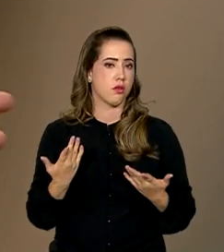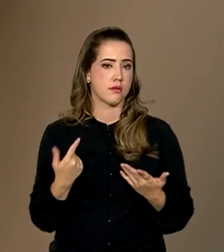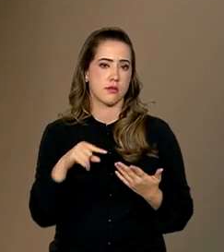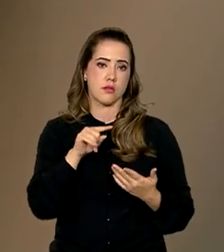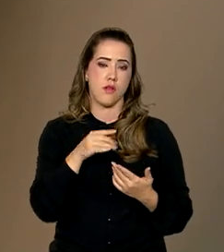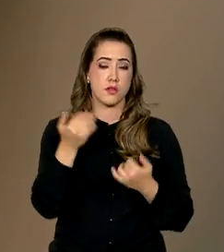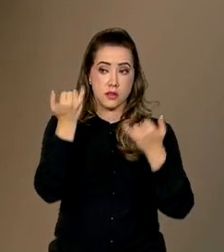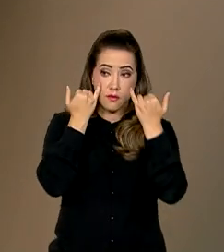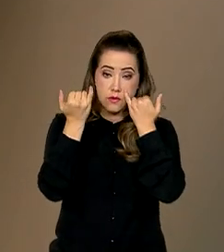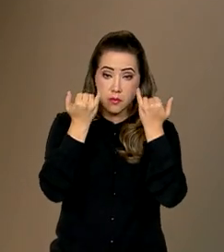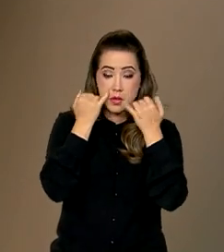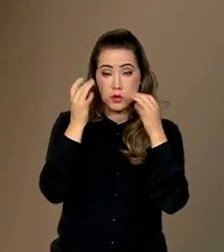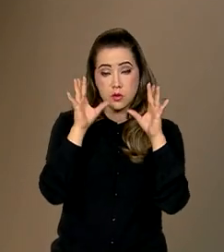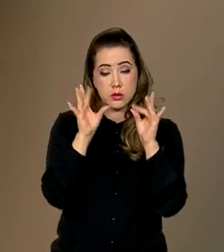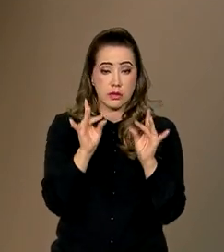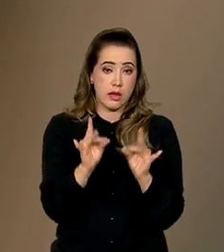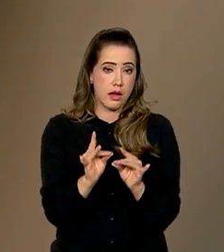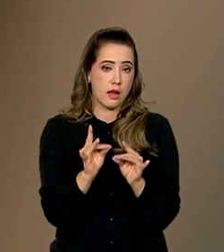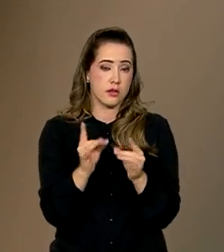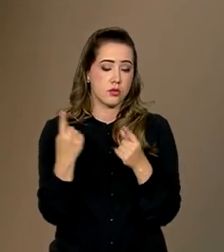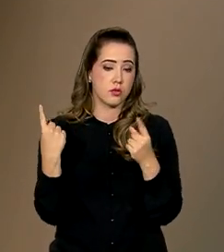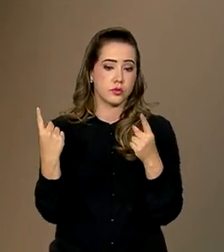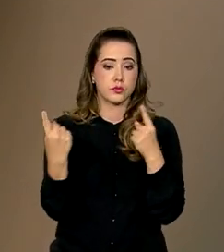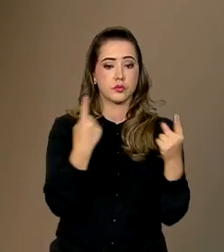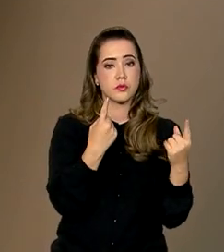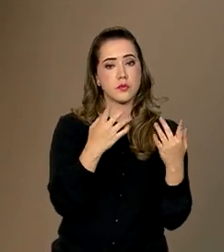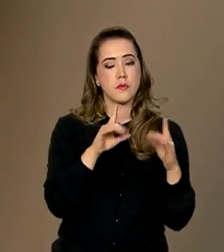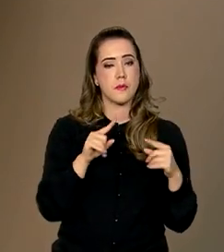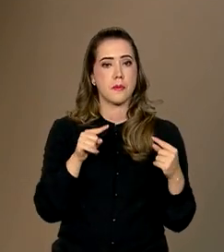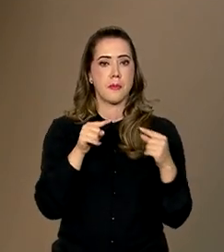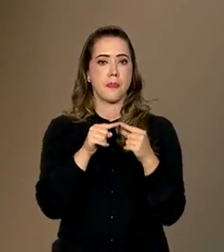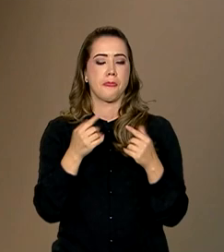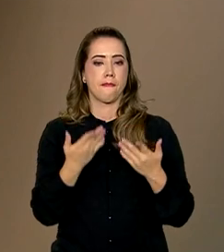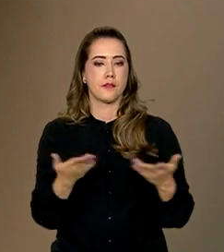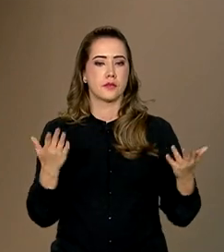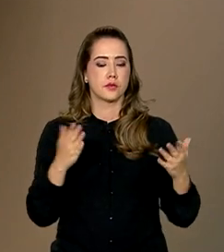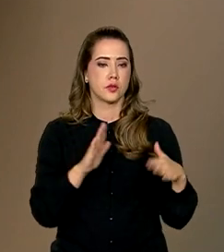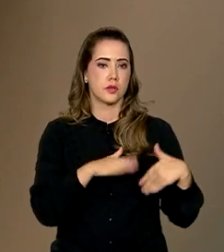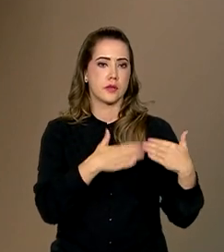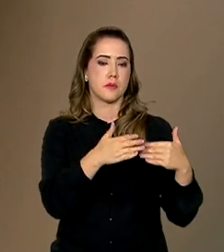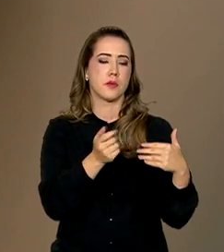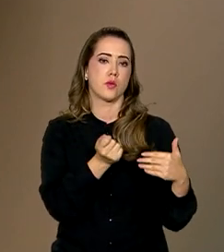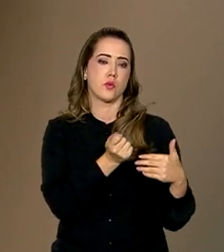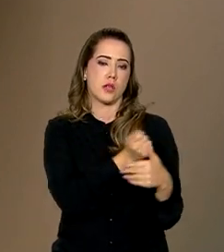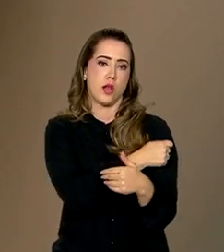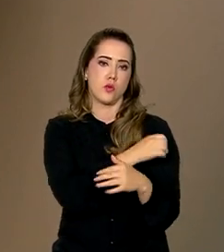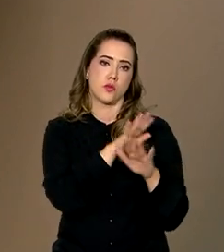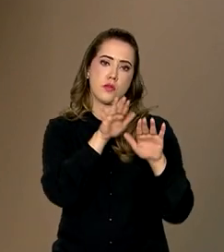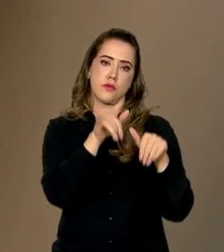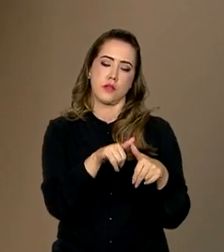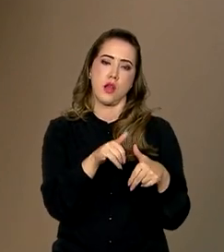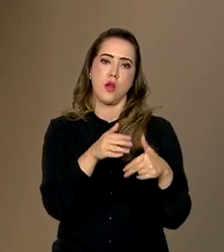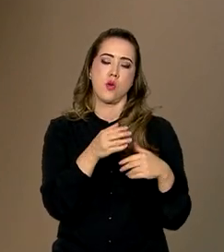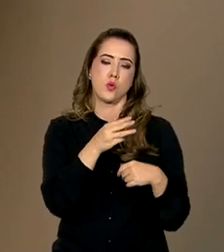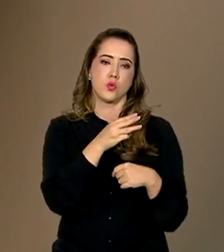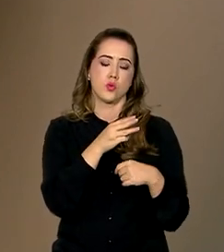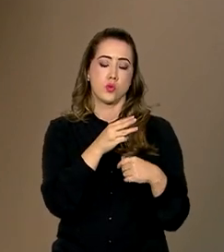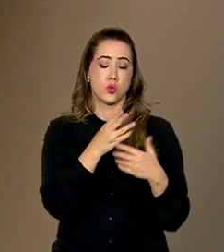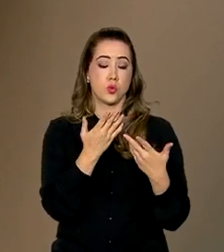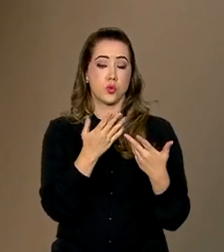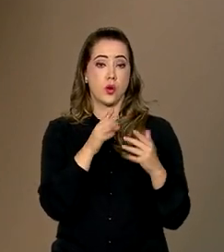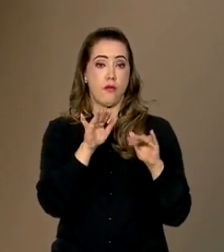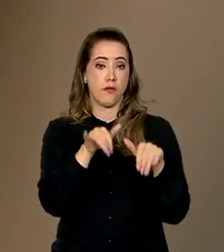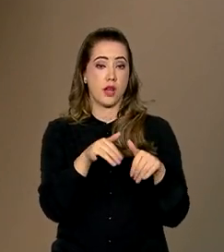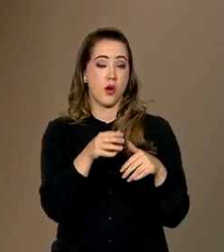produz informações sobre o desempenho dos estudantes ao final do ensino médio em cada escola. O